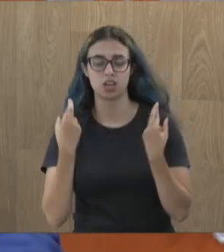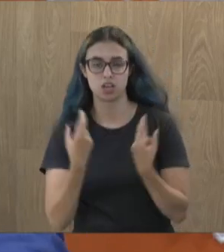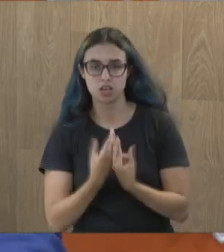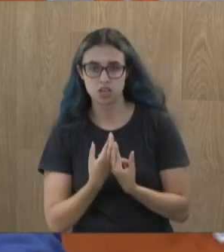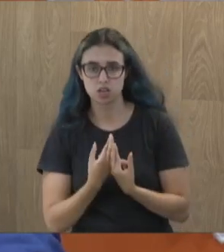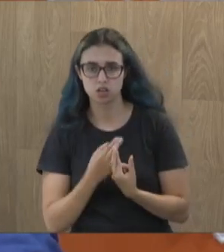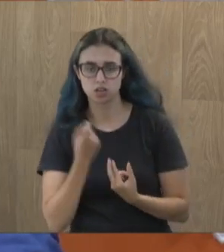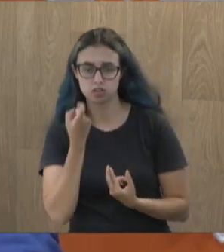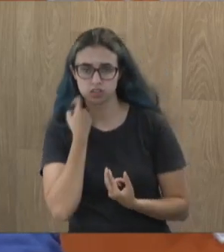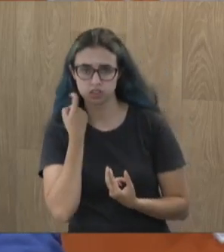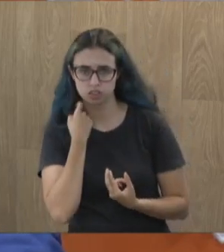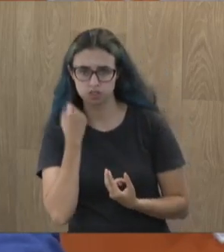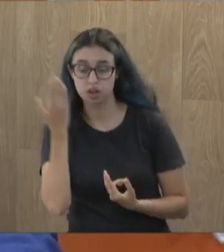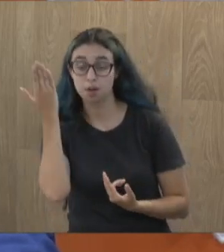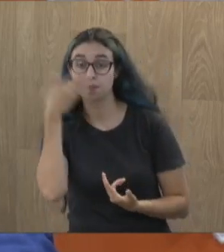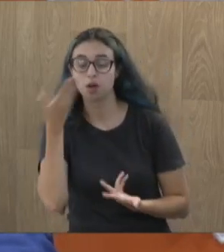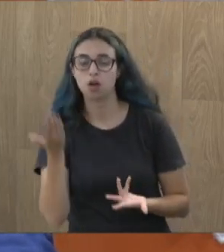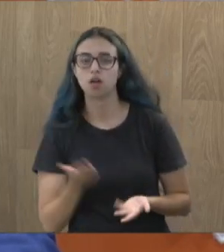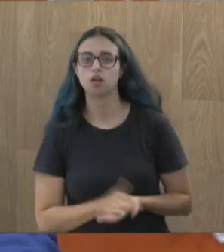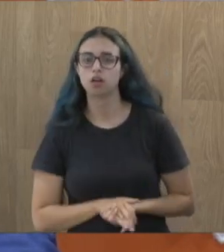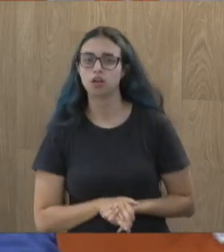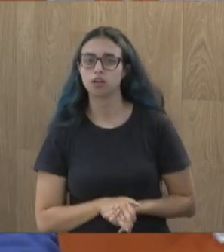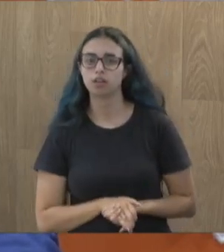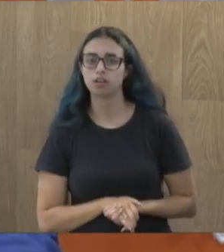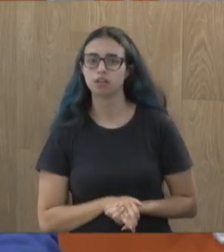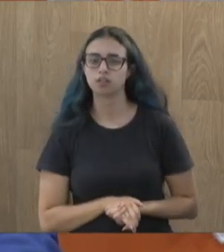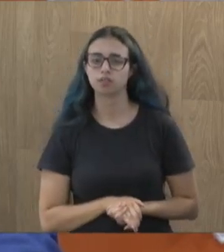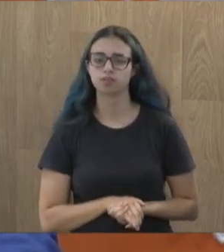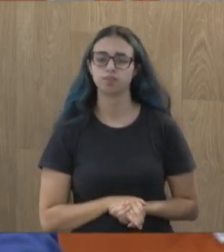vai ter audiência sexta-feira? Seu mentiroso.